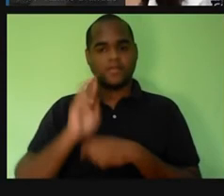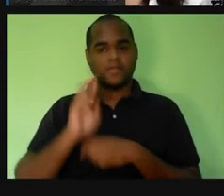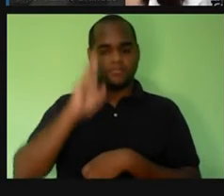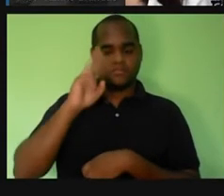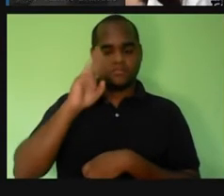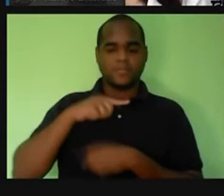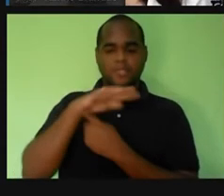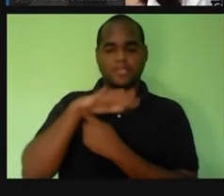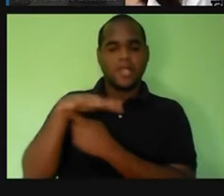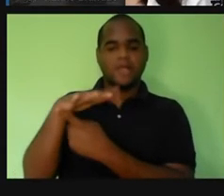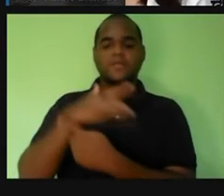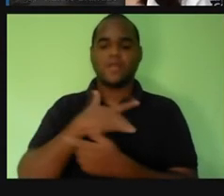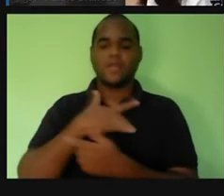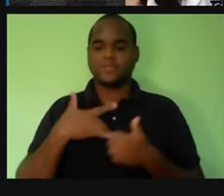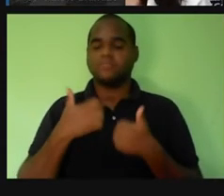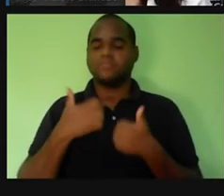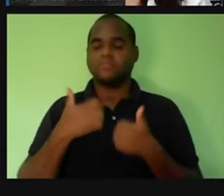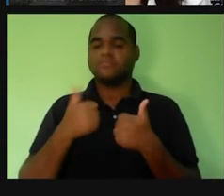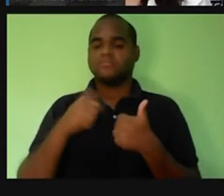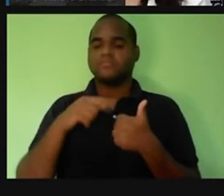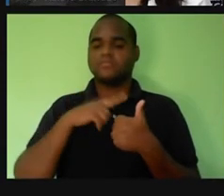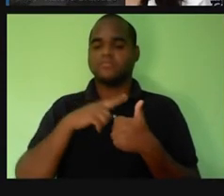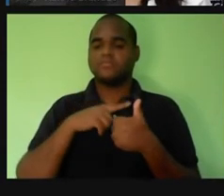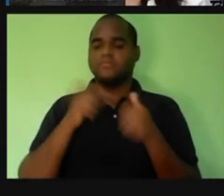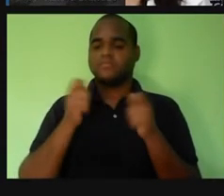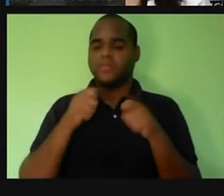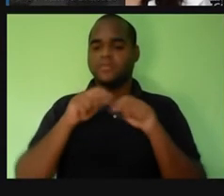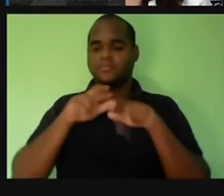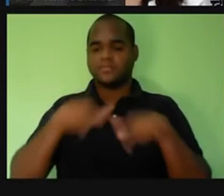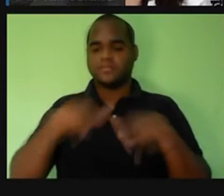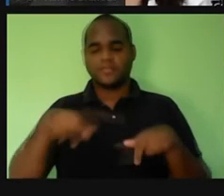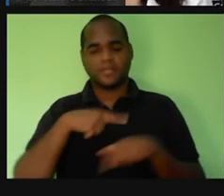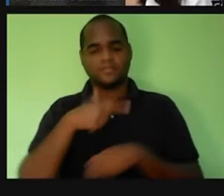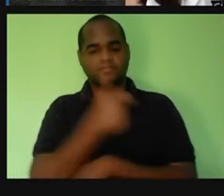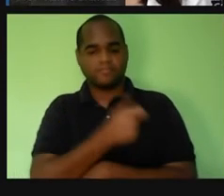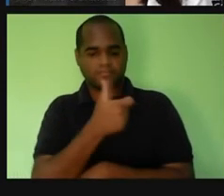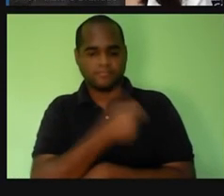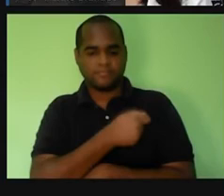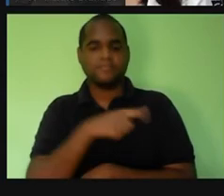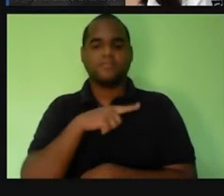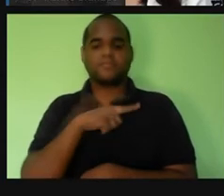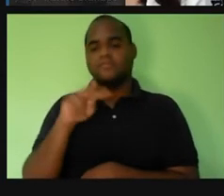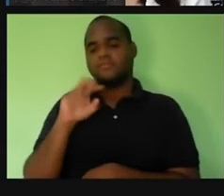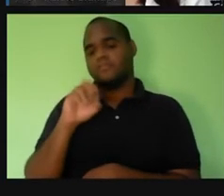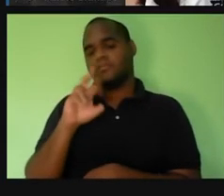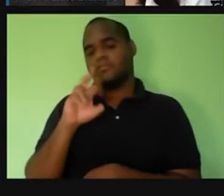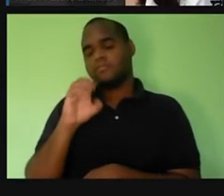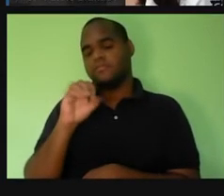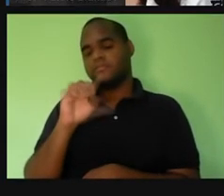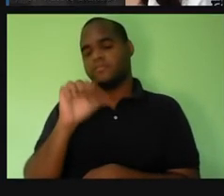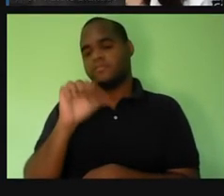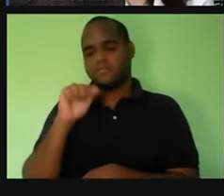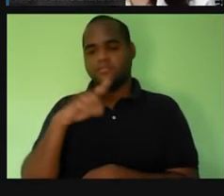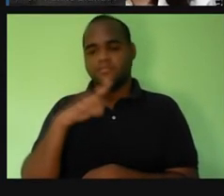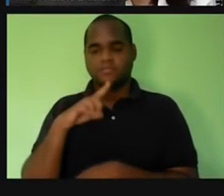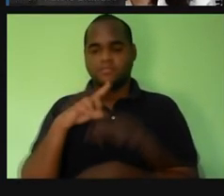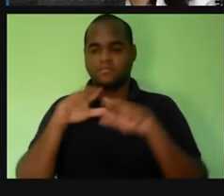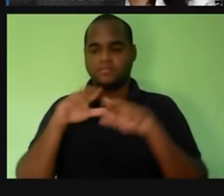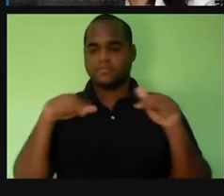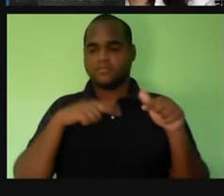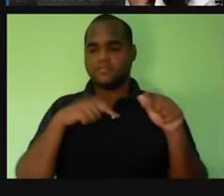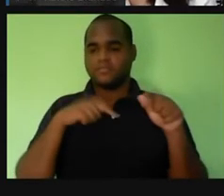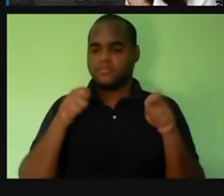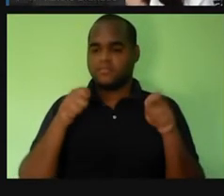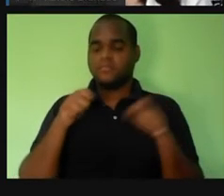Pública, foi a campanha de vacinação contra a varíola. Percebam só, isso foi início do século XX.